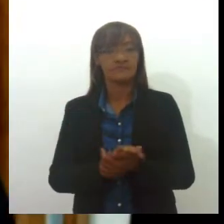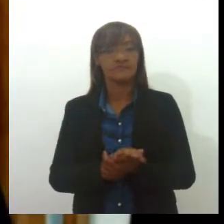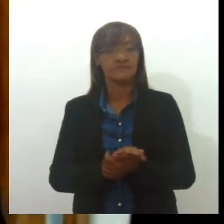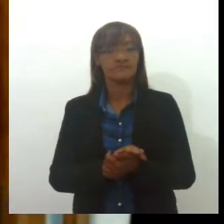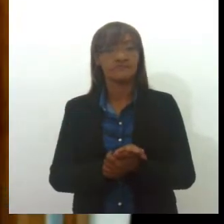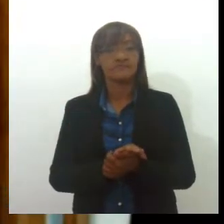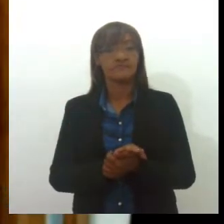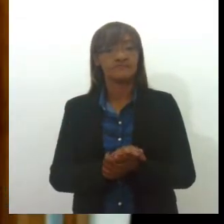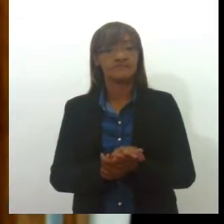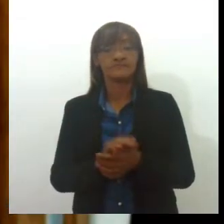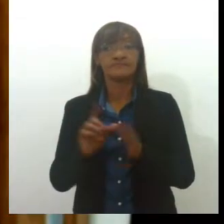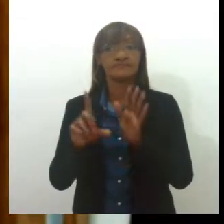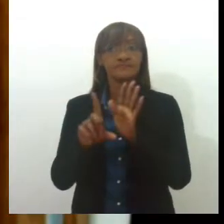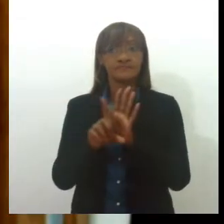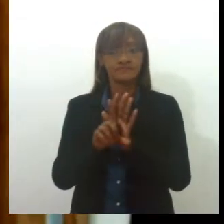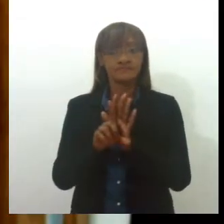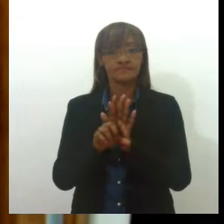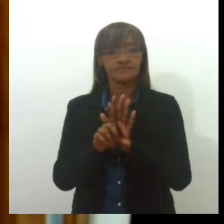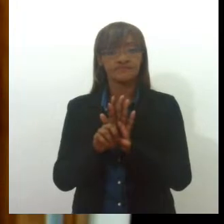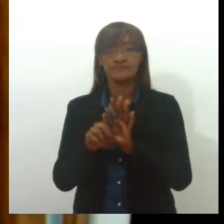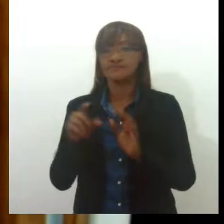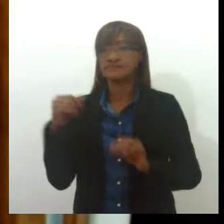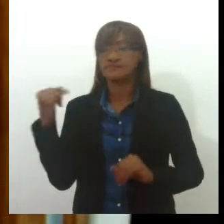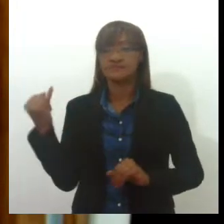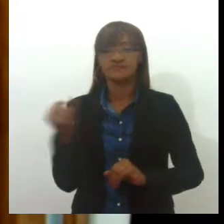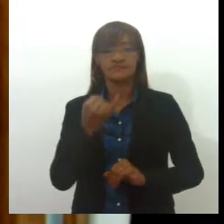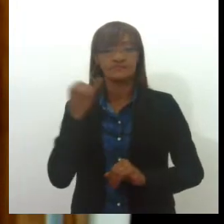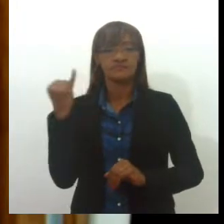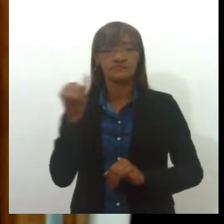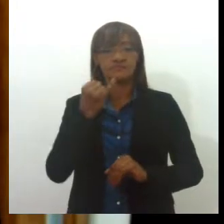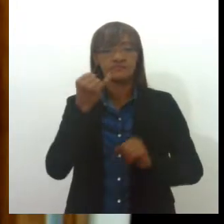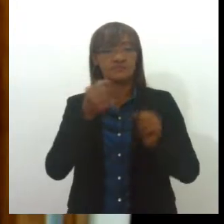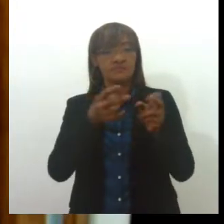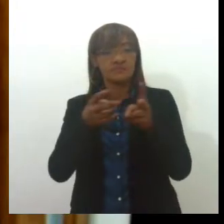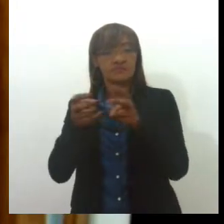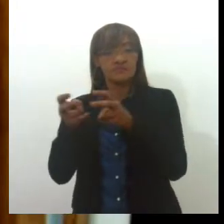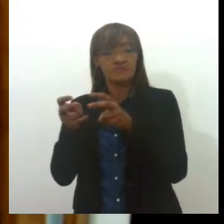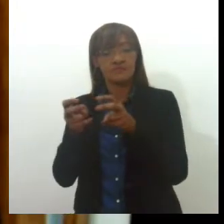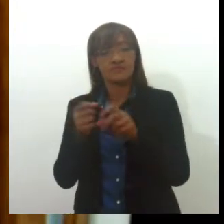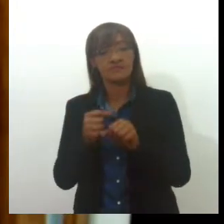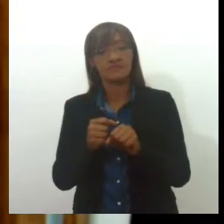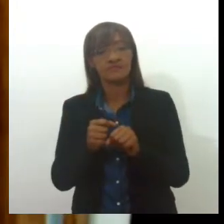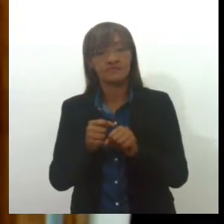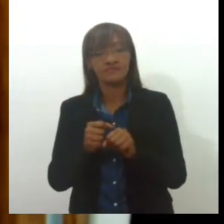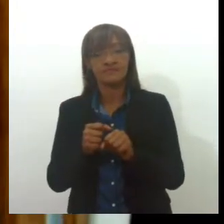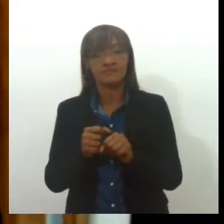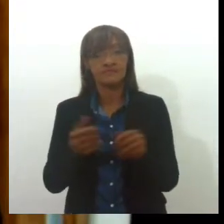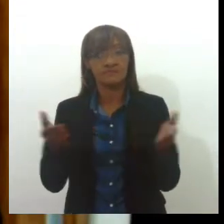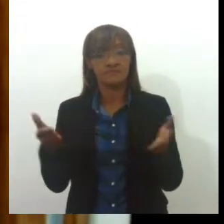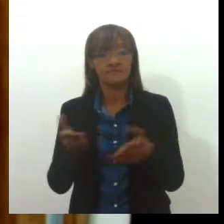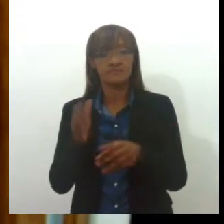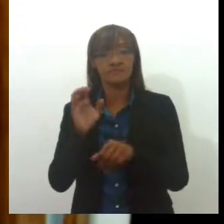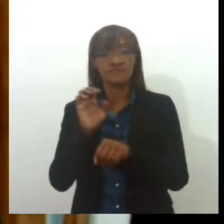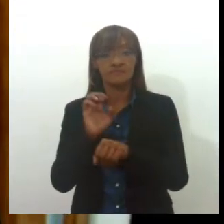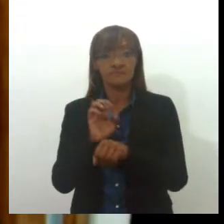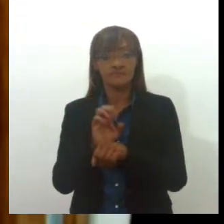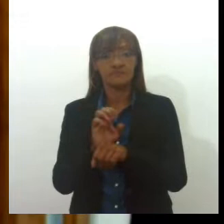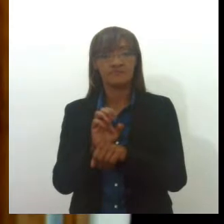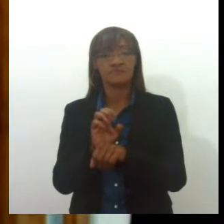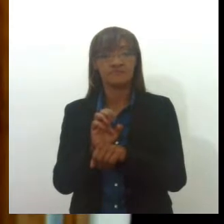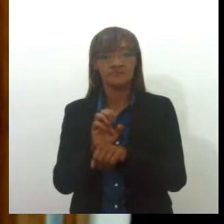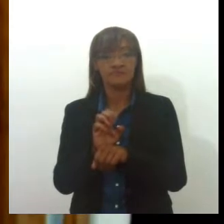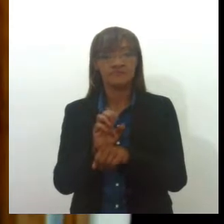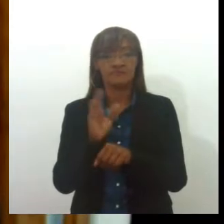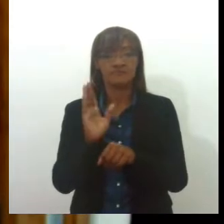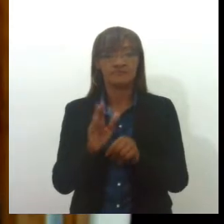Bem, é uma lei de extrema importância. A gente percebe que realmente é o Estado atuando no